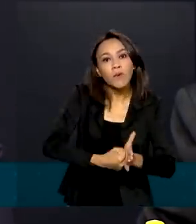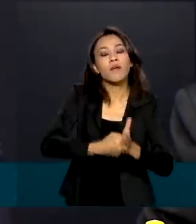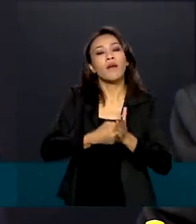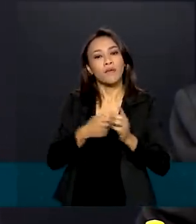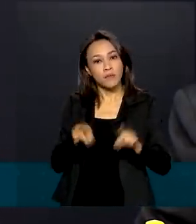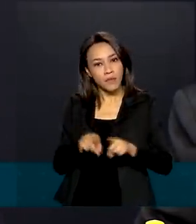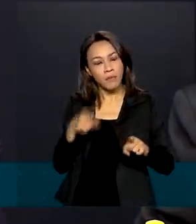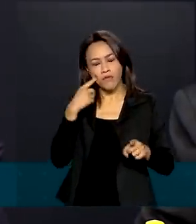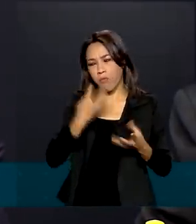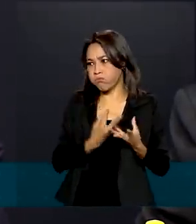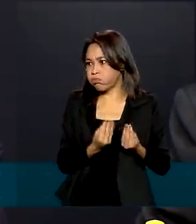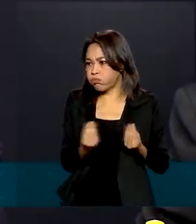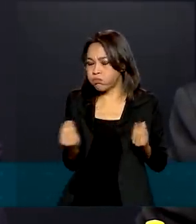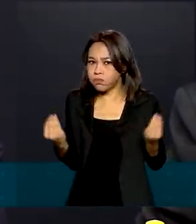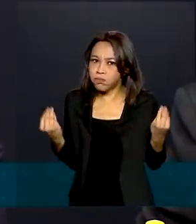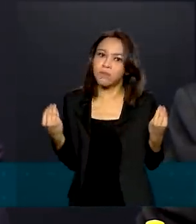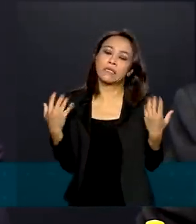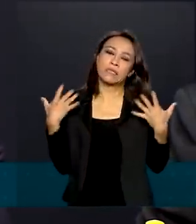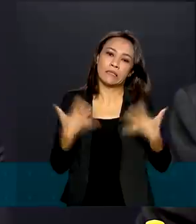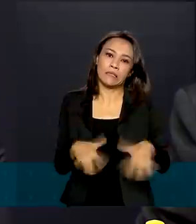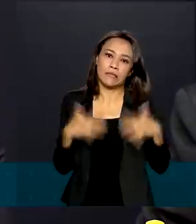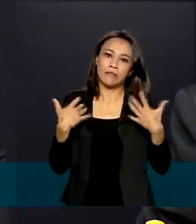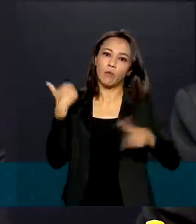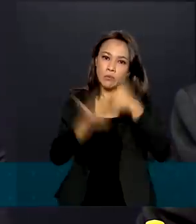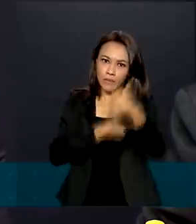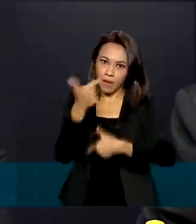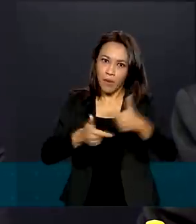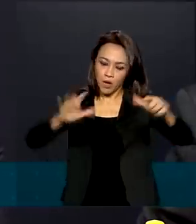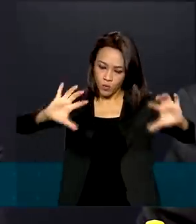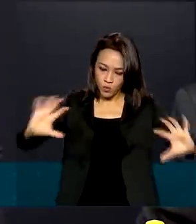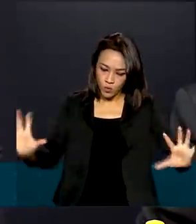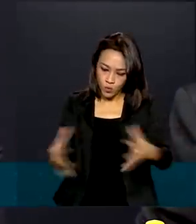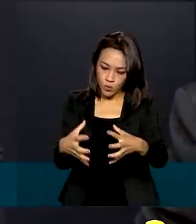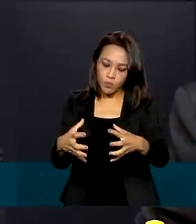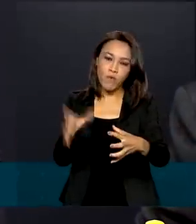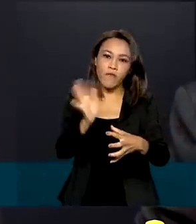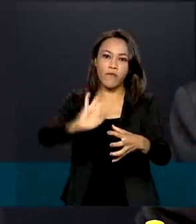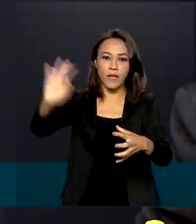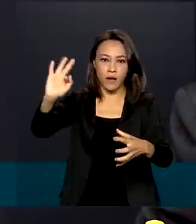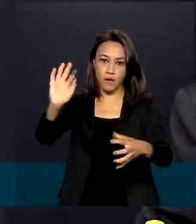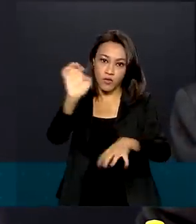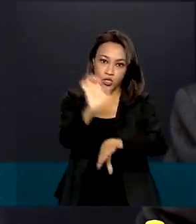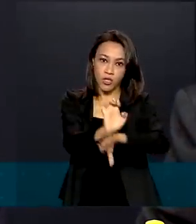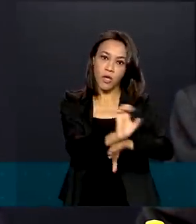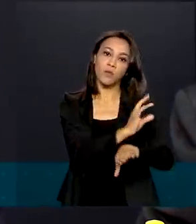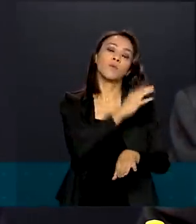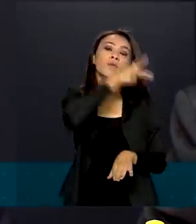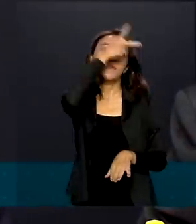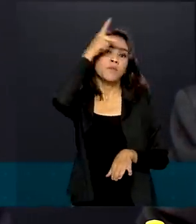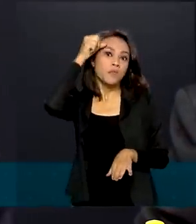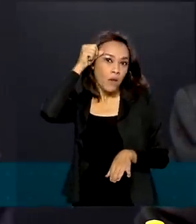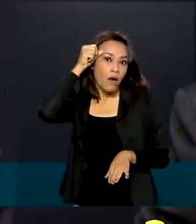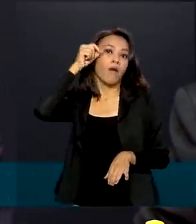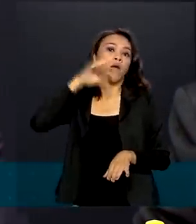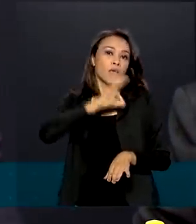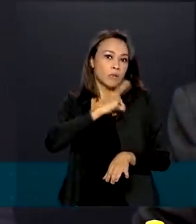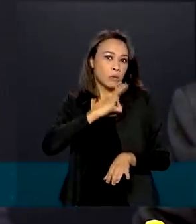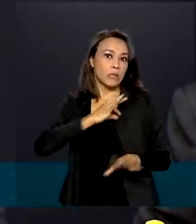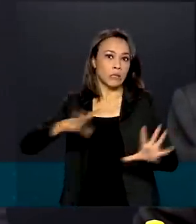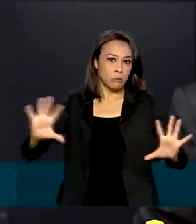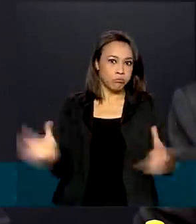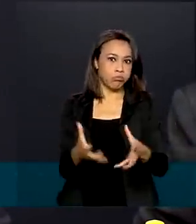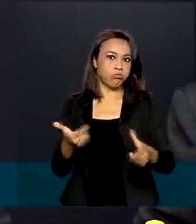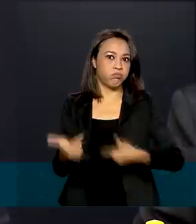Então, trabalho, mais uma vez, trabalho integrado das forças de segurança federais e estaduais. Um trabalho que muito nos honra com os